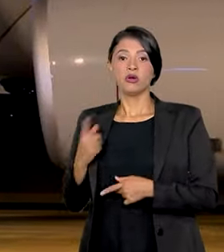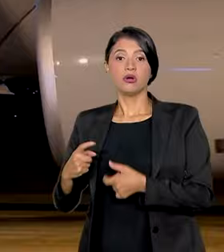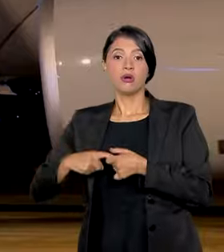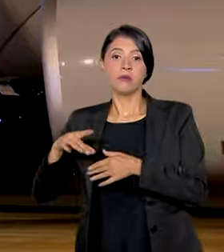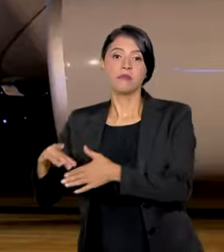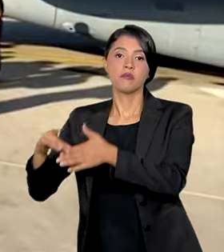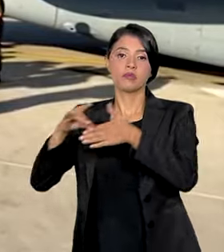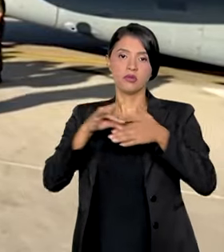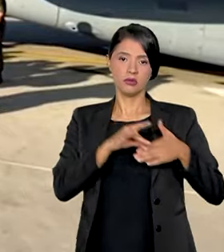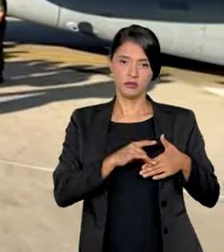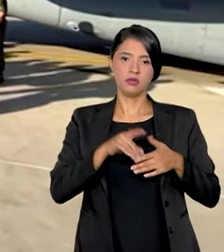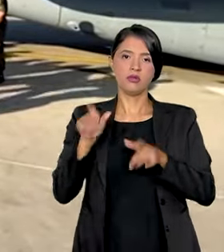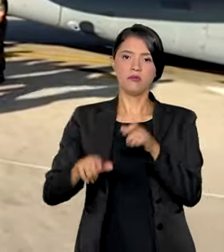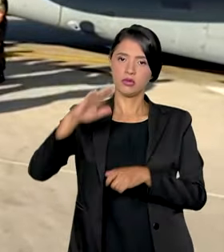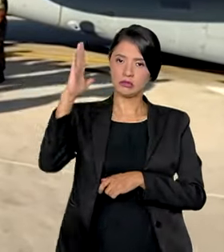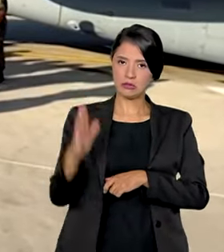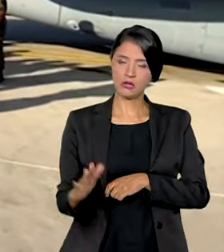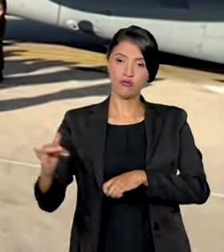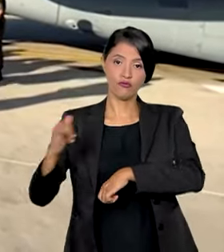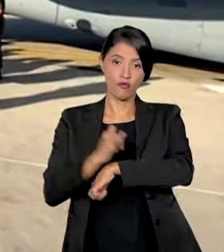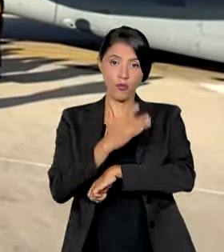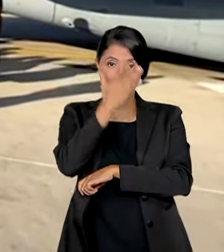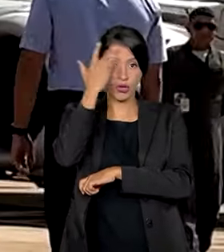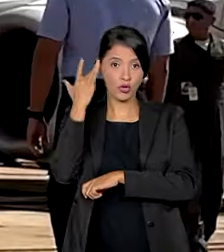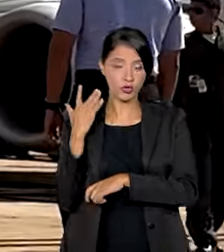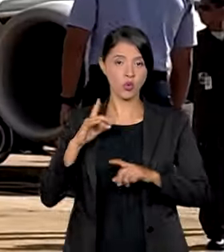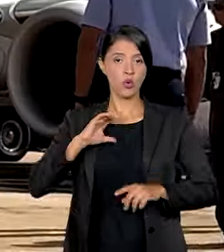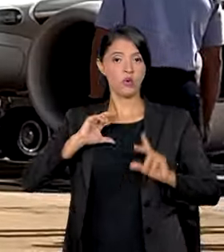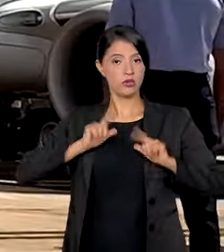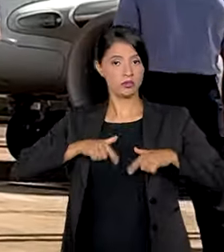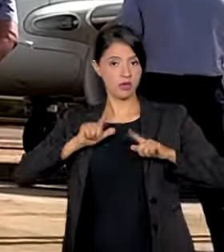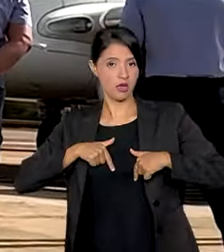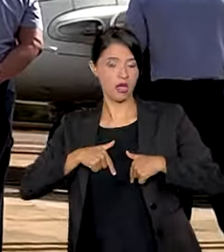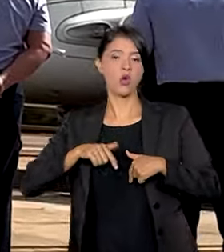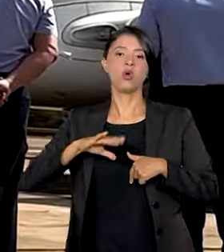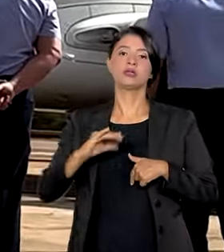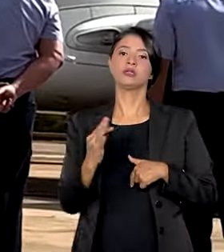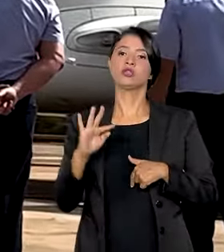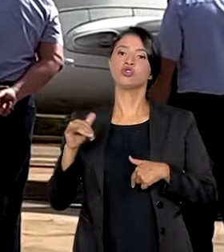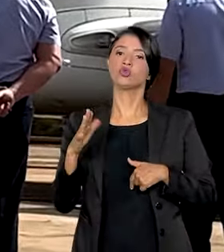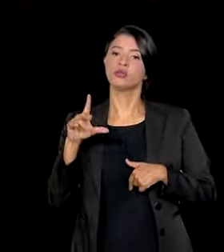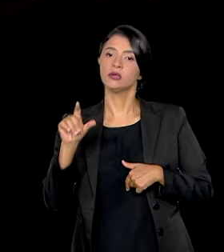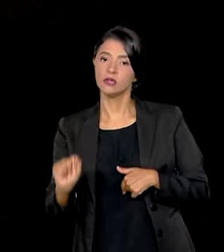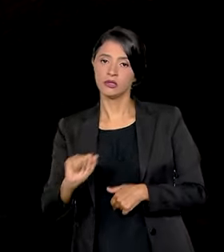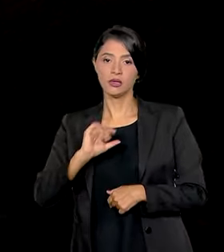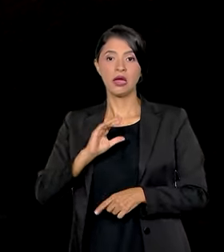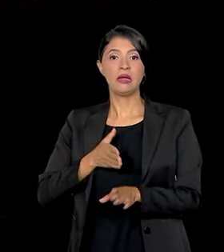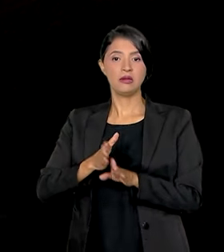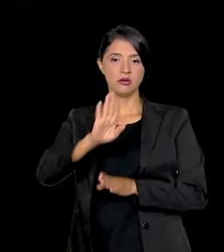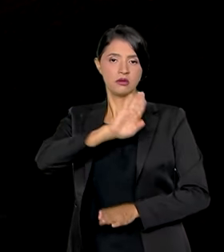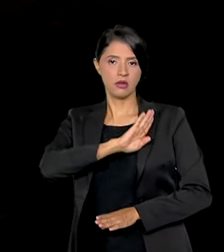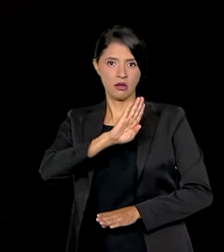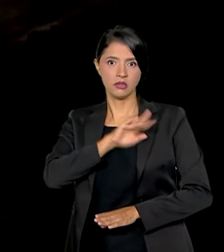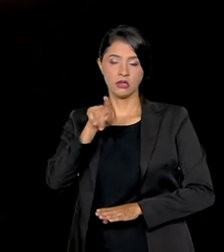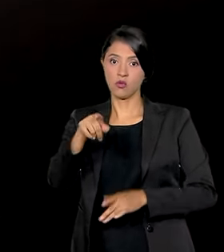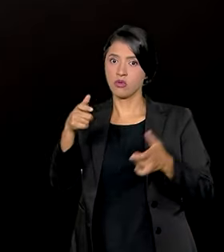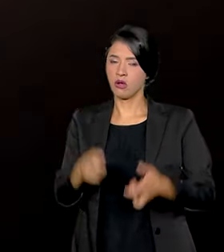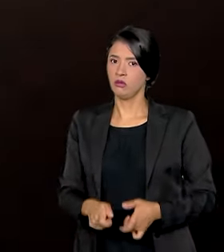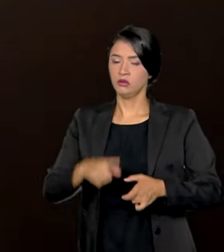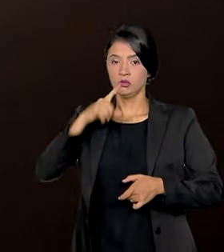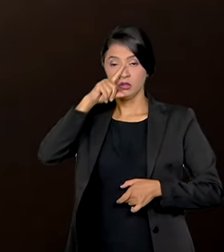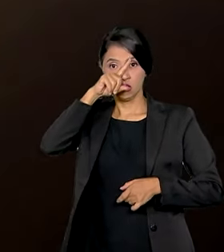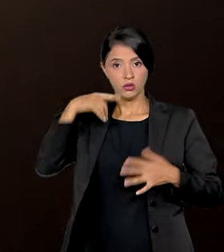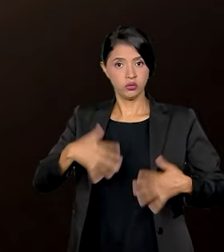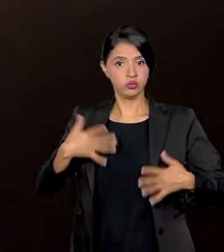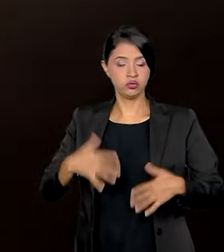repatriar brasileiros teve voos trazendo gente que estava em Israel, mas também na Cisjordânia e em Gaza, região mais tensa dessa guerra.